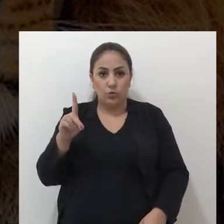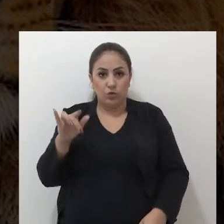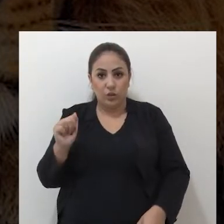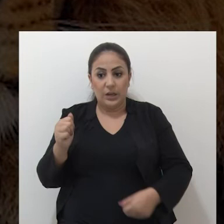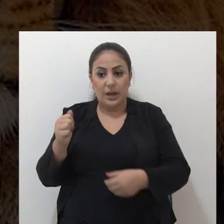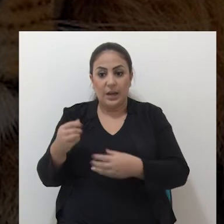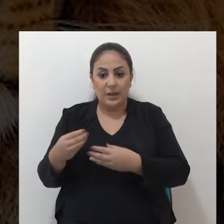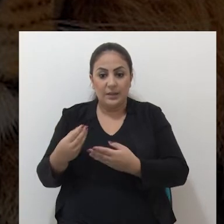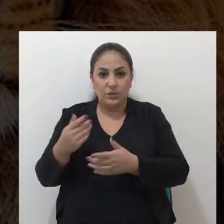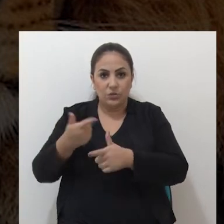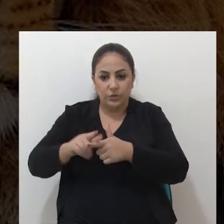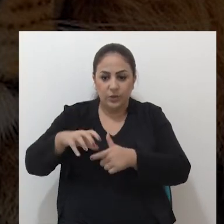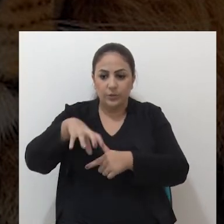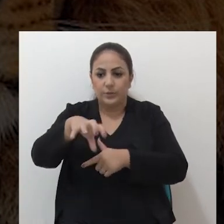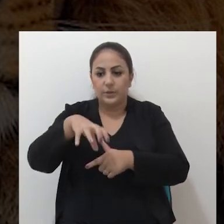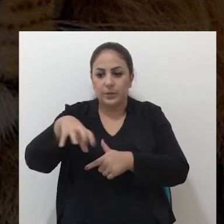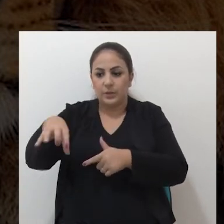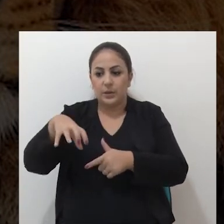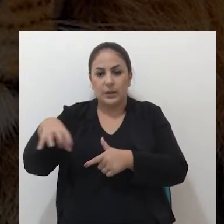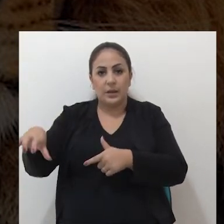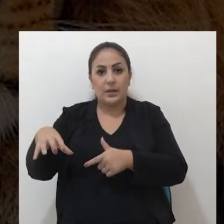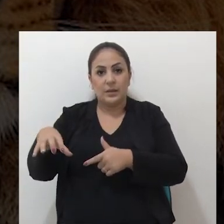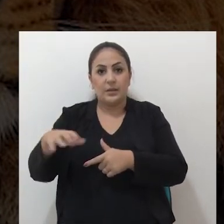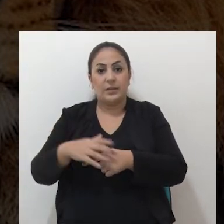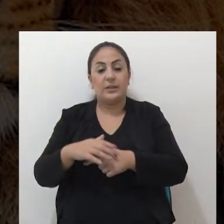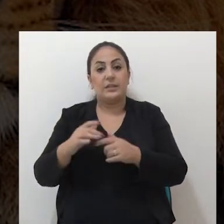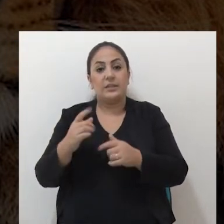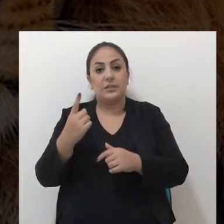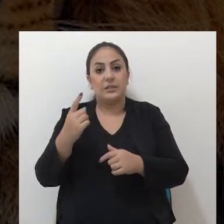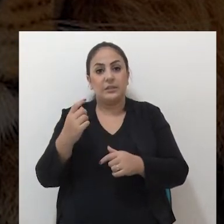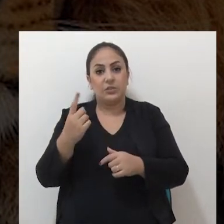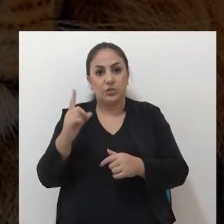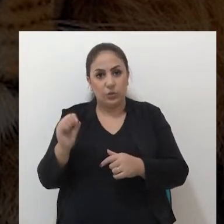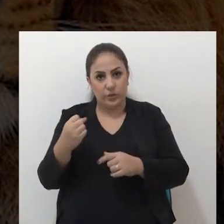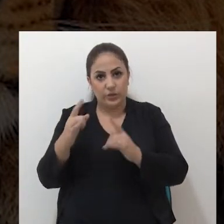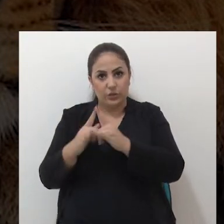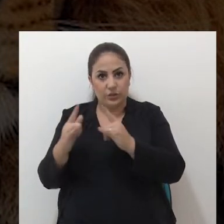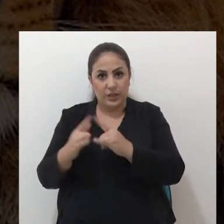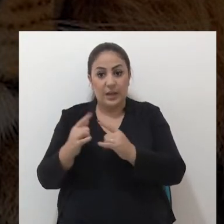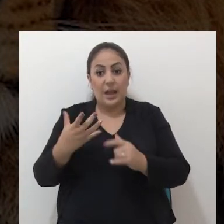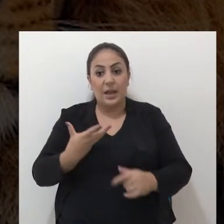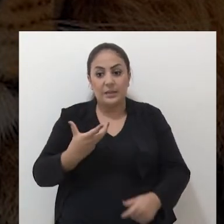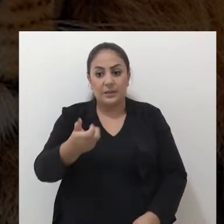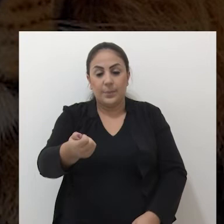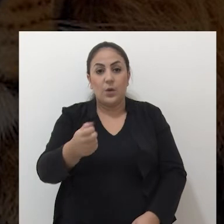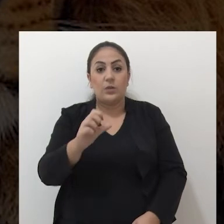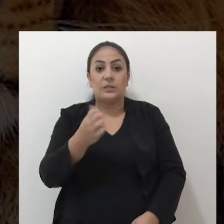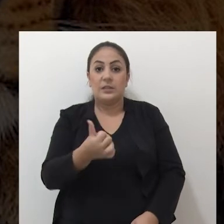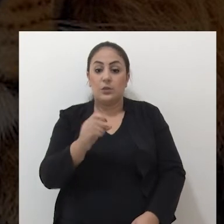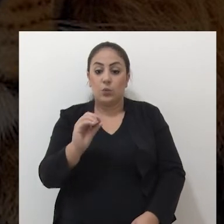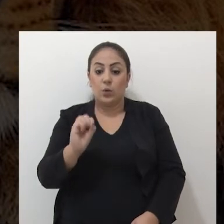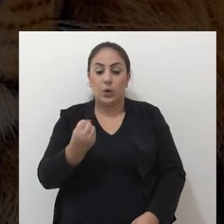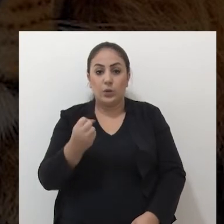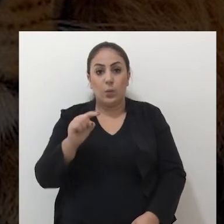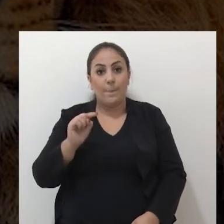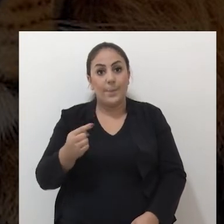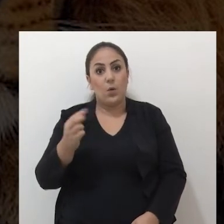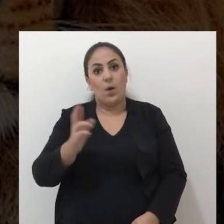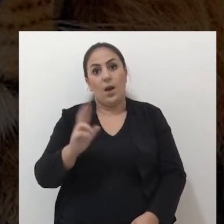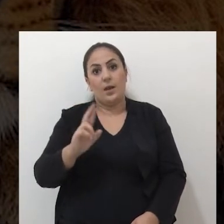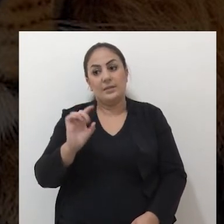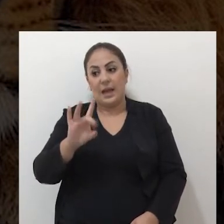18 entidades que receberam 68 mil reais cada para serem aplicados em diferentes ações.